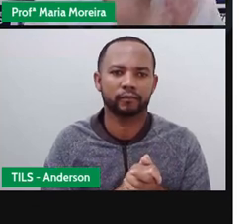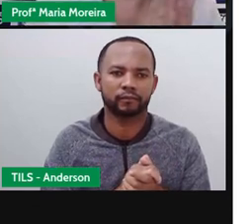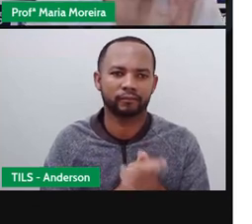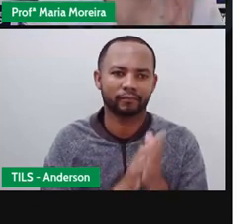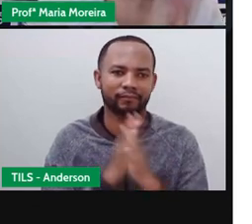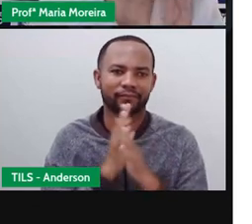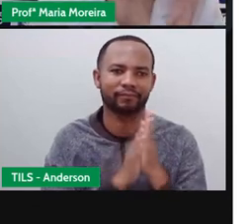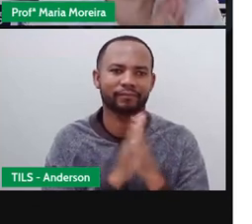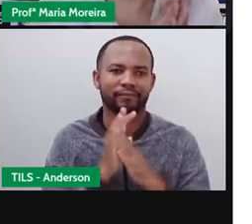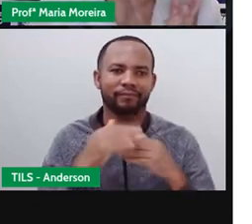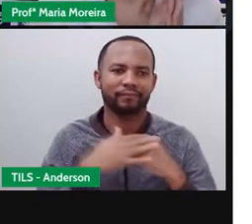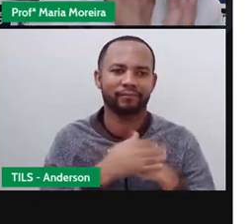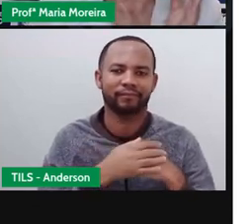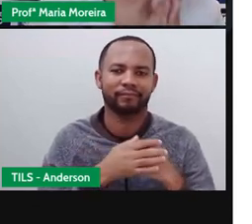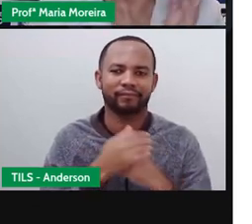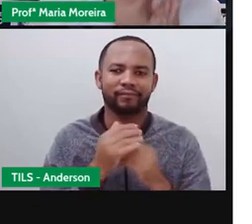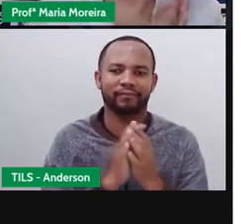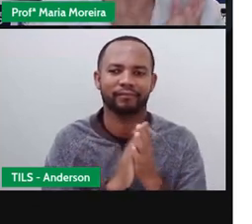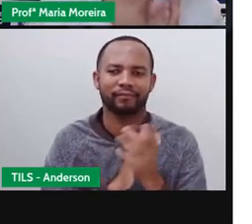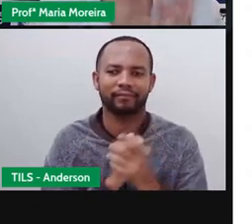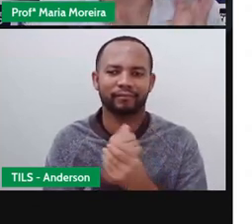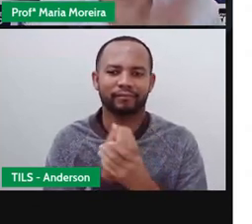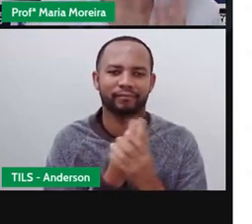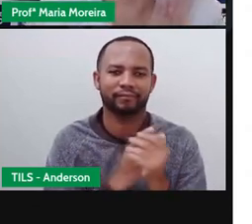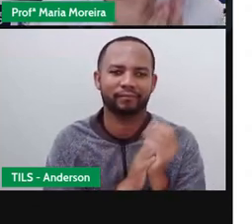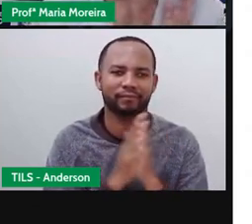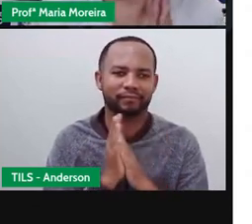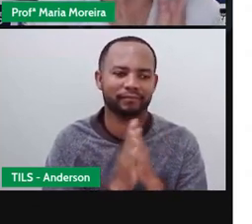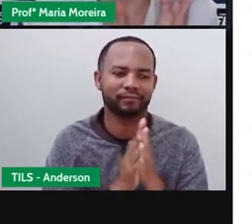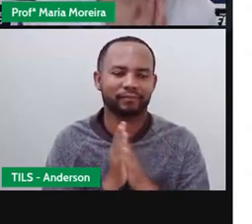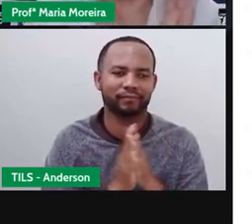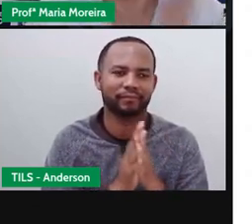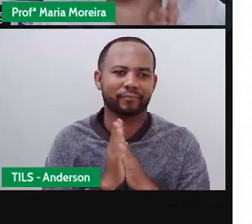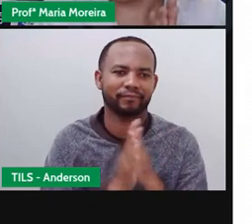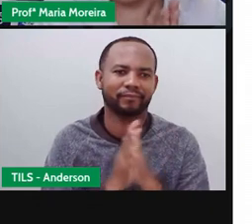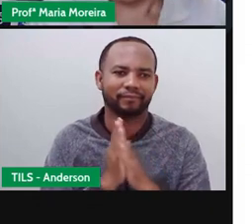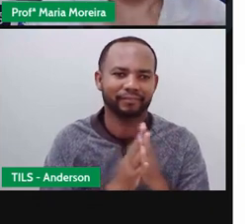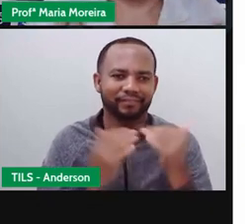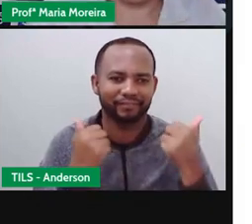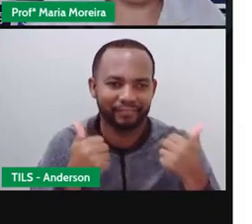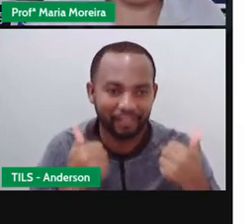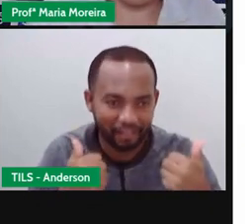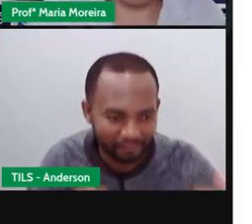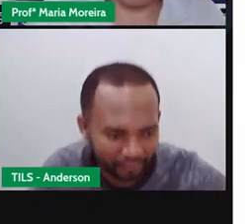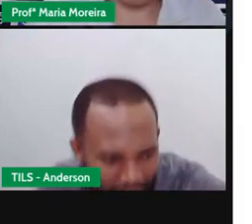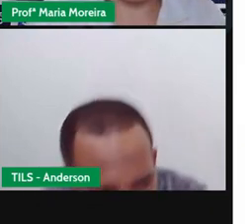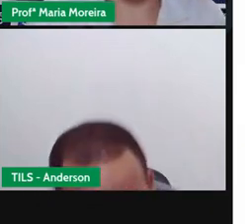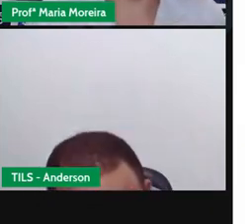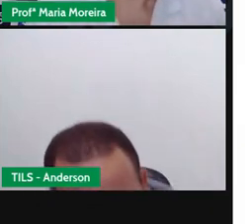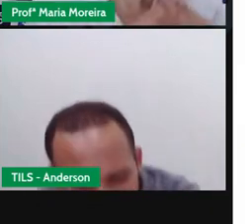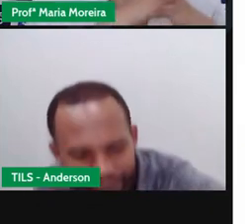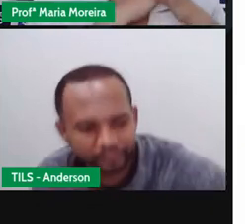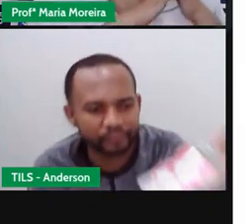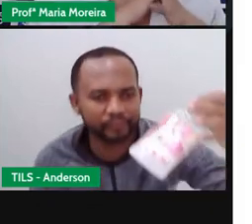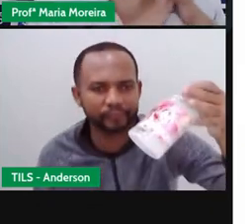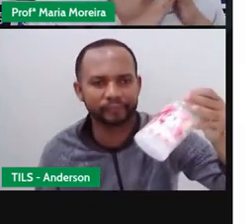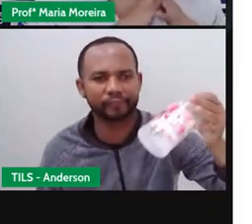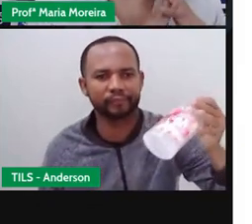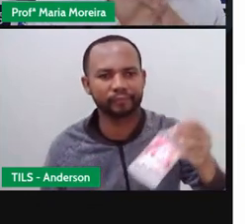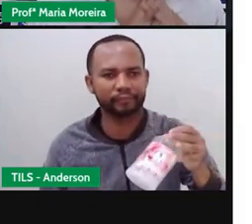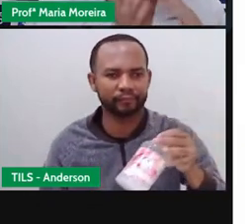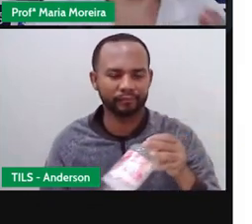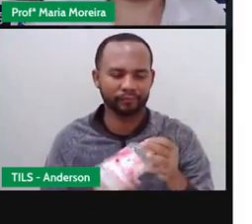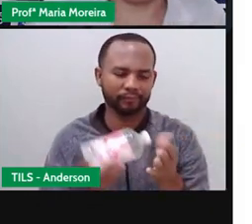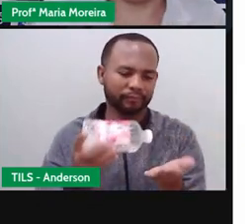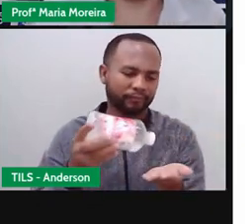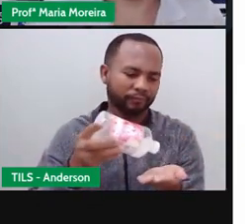Lava uma mão, lava outra, lava uma mão. Lavem as mãos, tá? Lavem entre